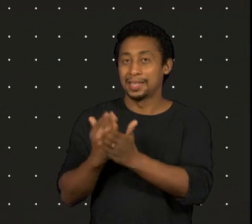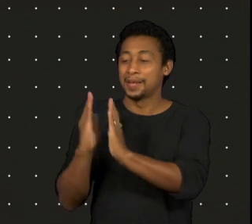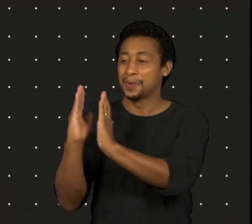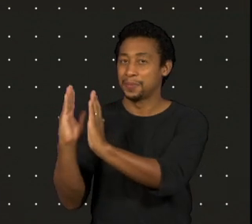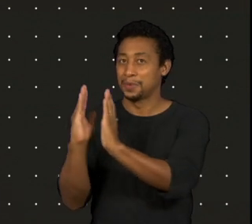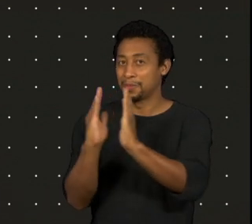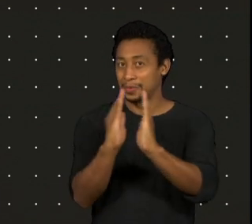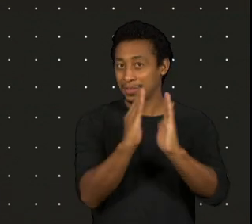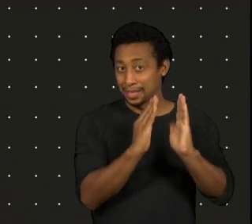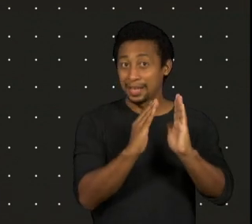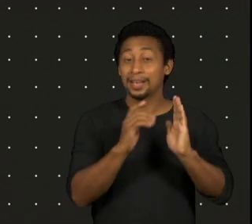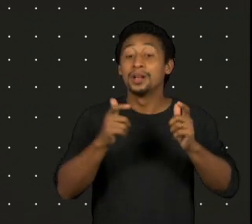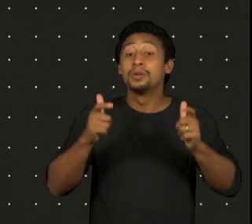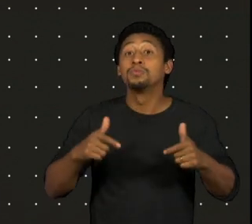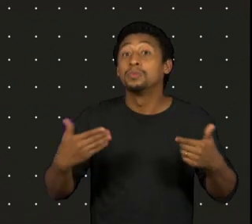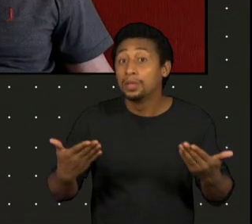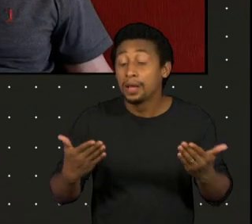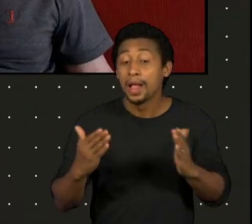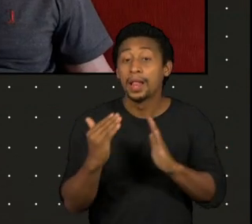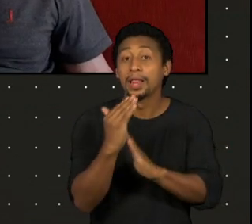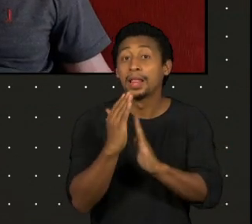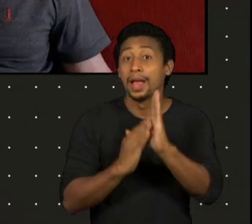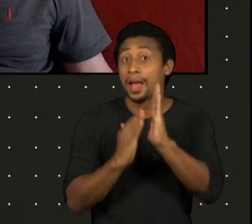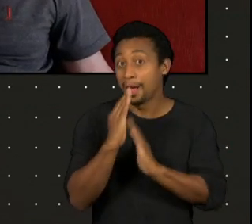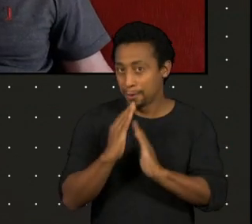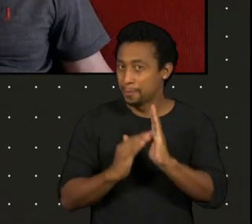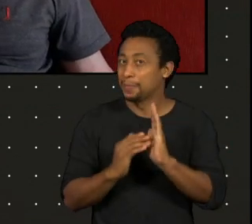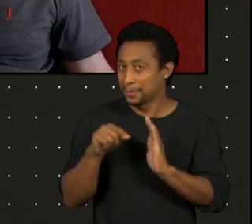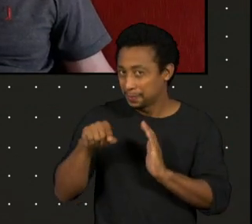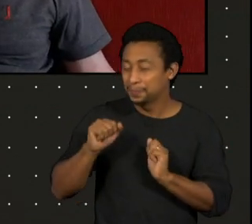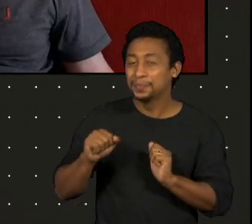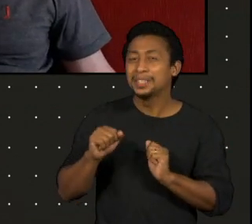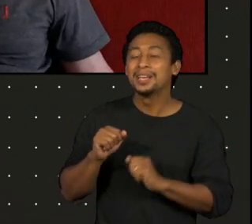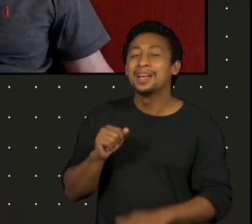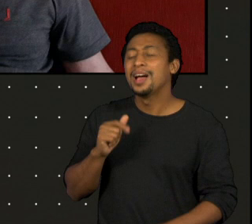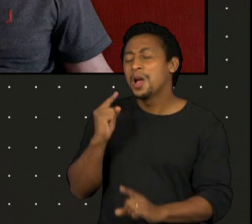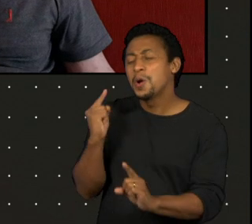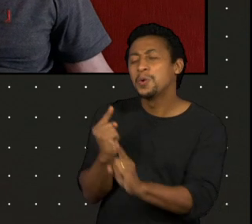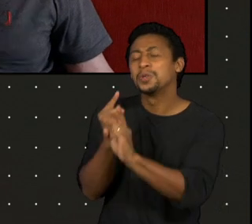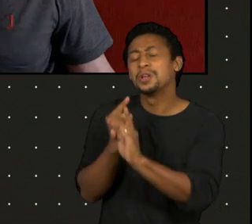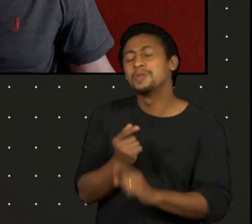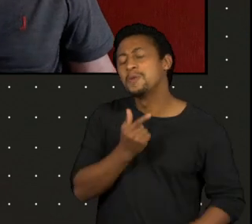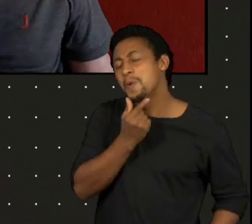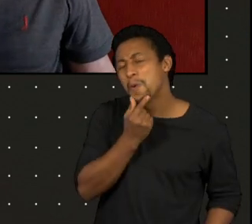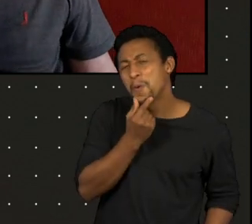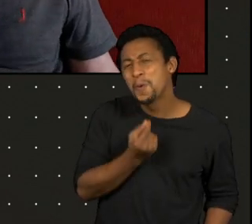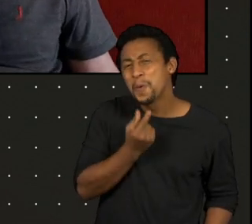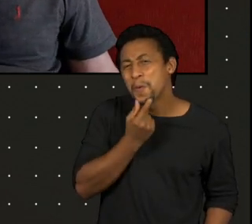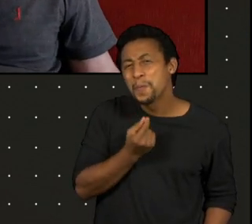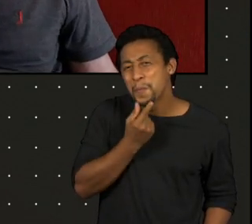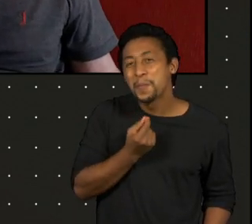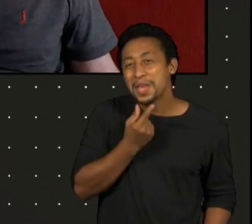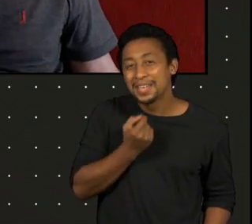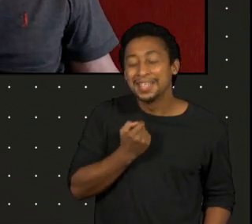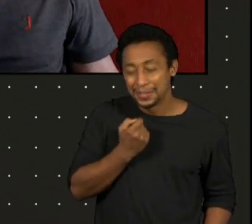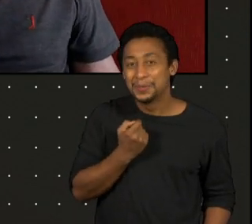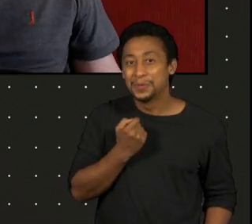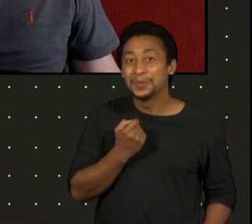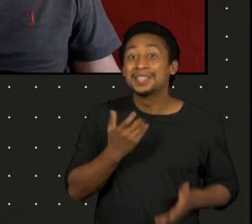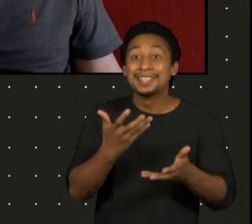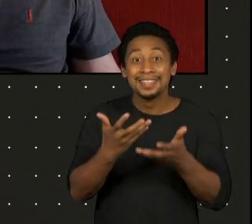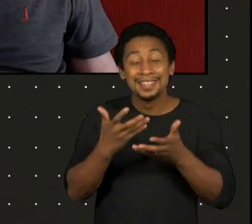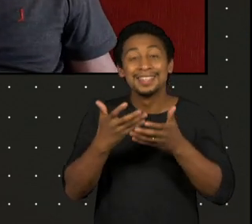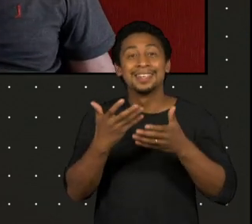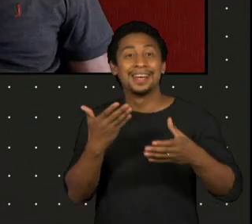Lapa. E lá tinha um garoto que ficava insistindo para entrar no